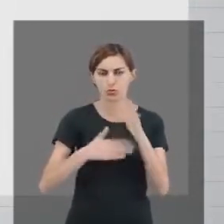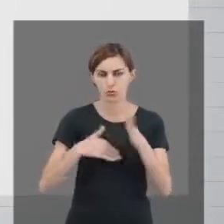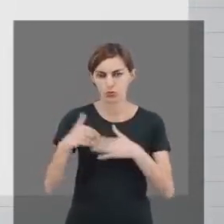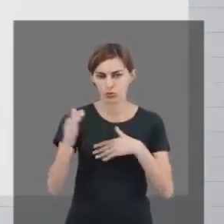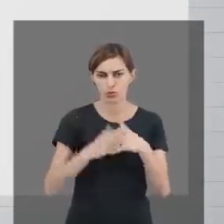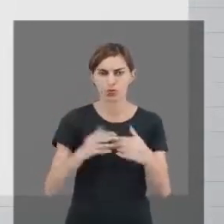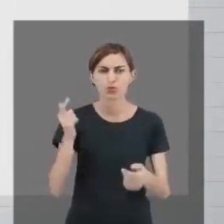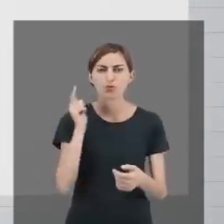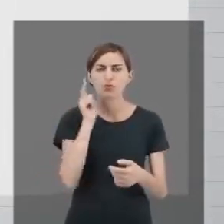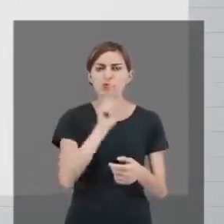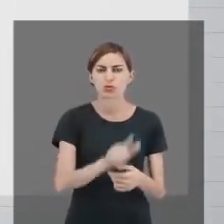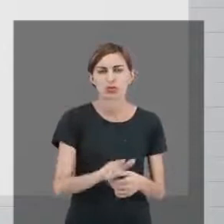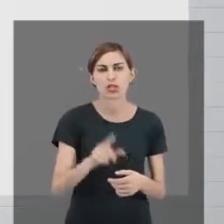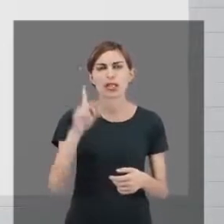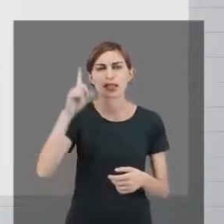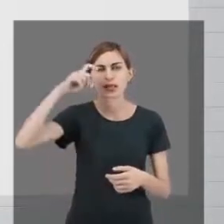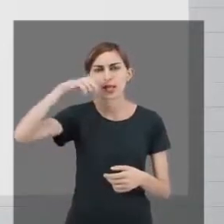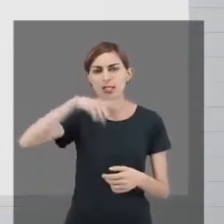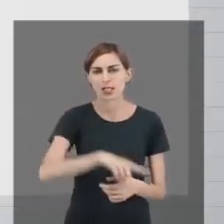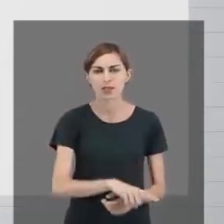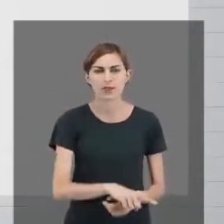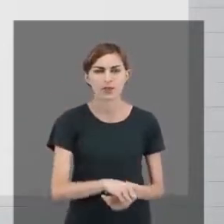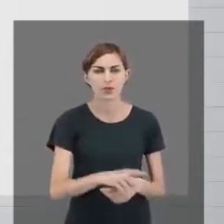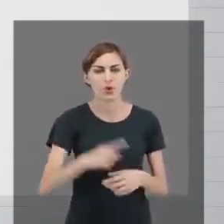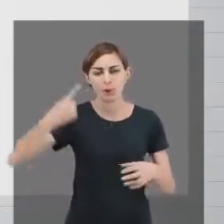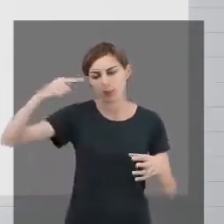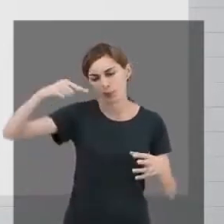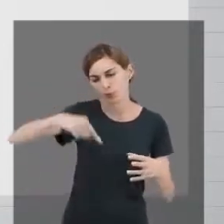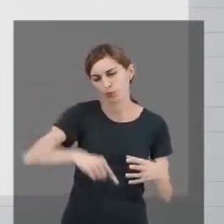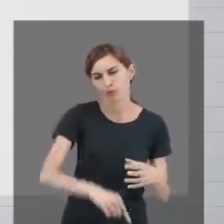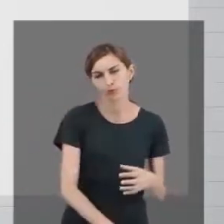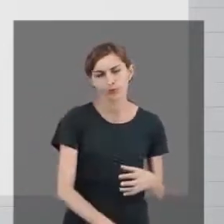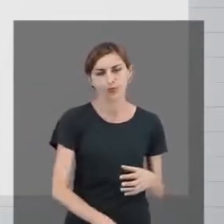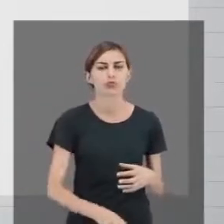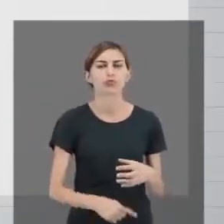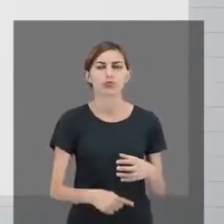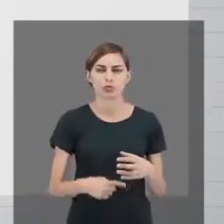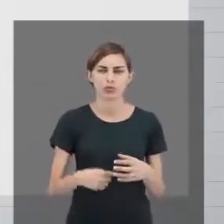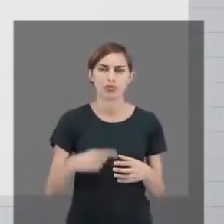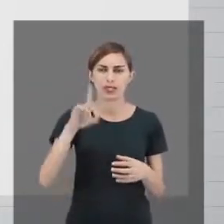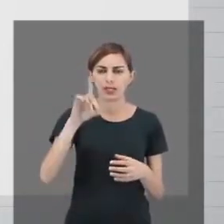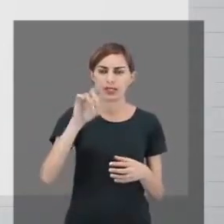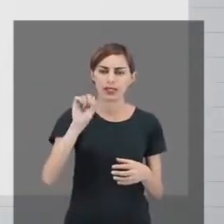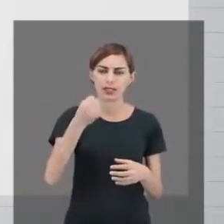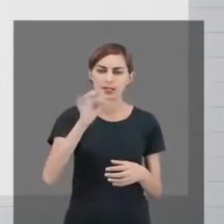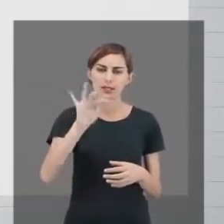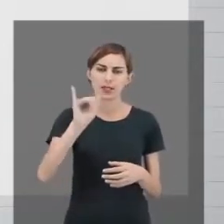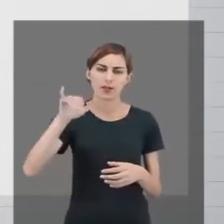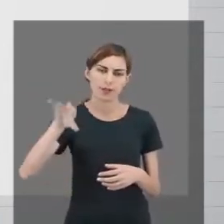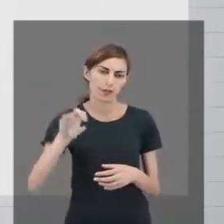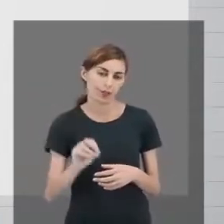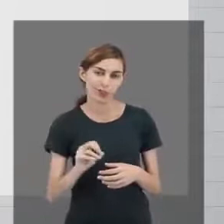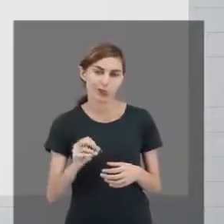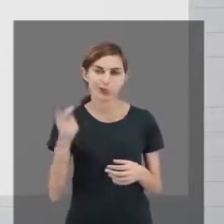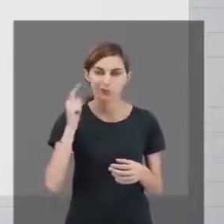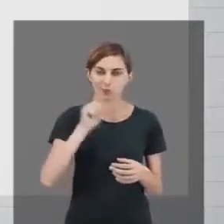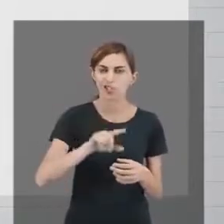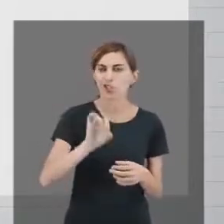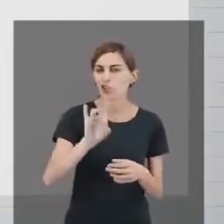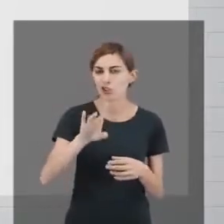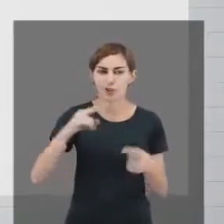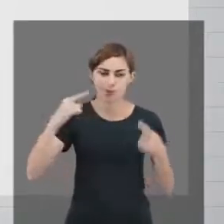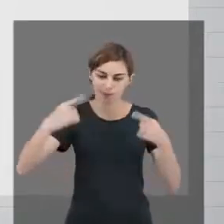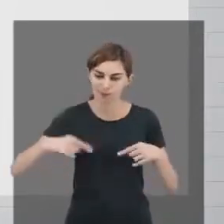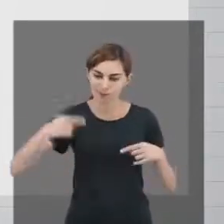um desafio de aprofundamento. Que é um desafio para você... Realmente é um